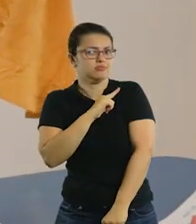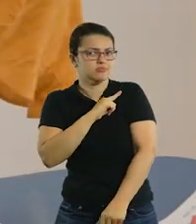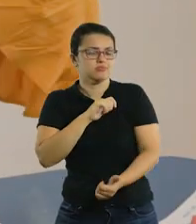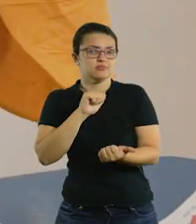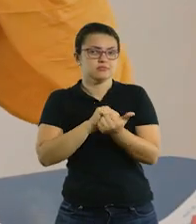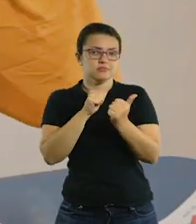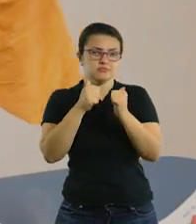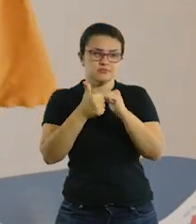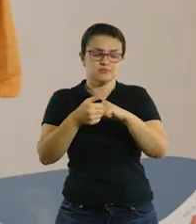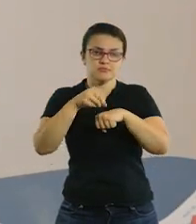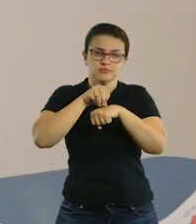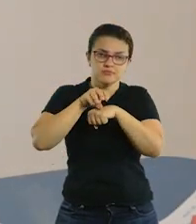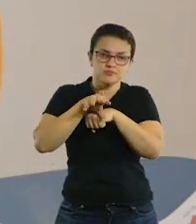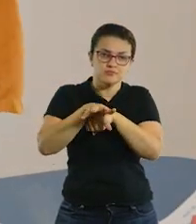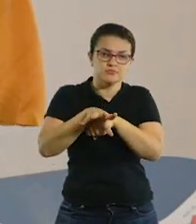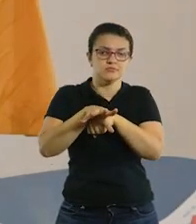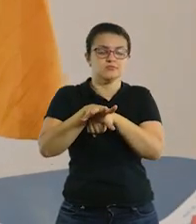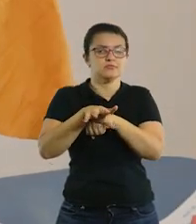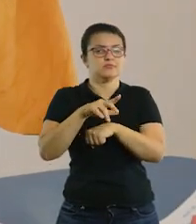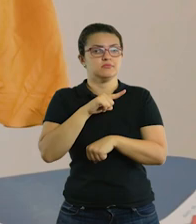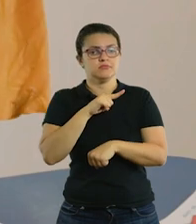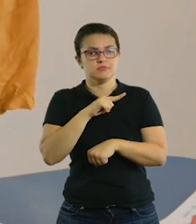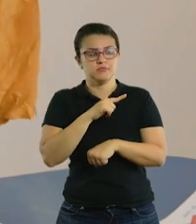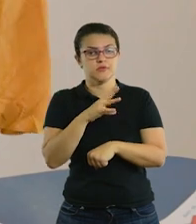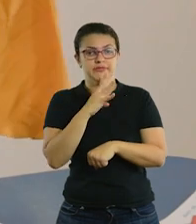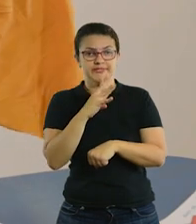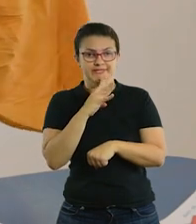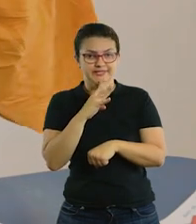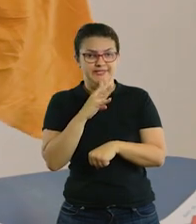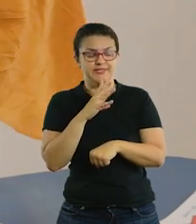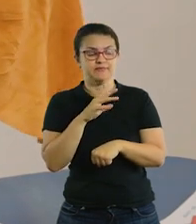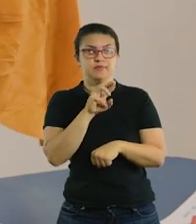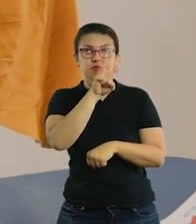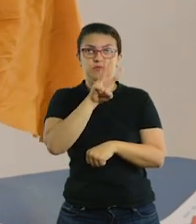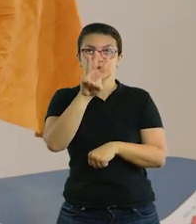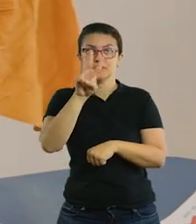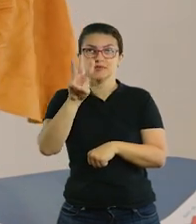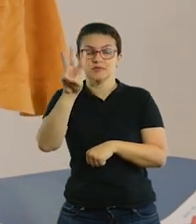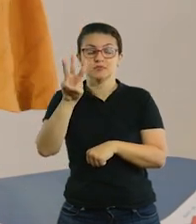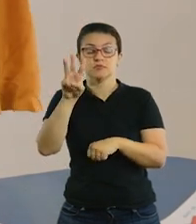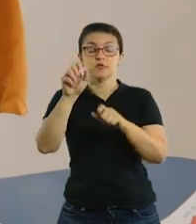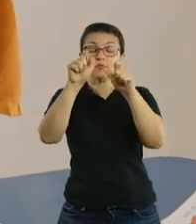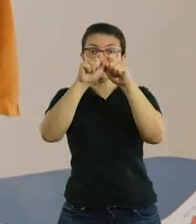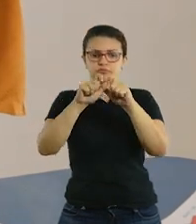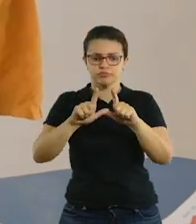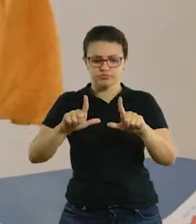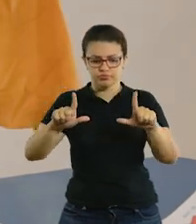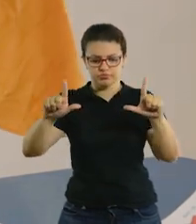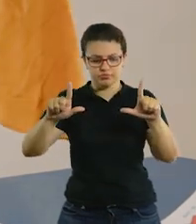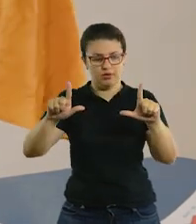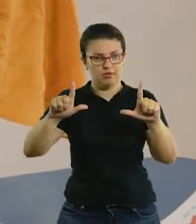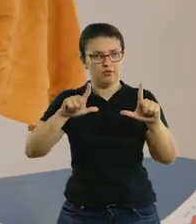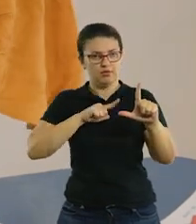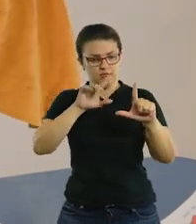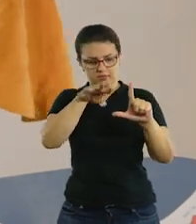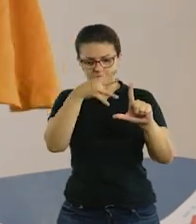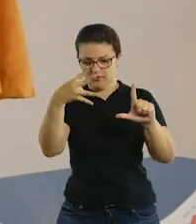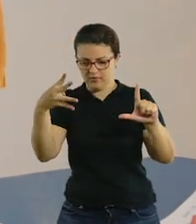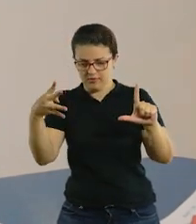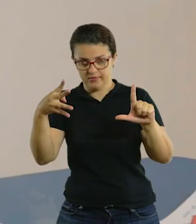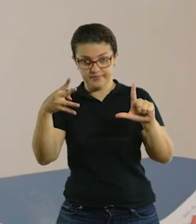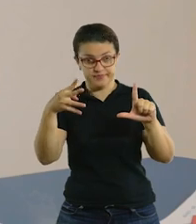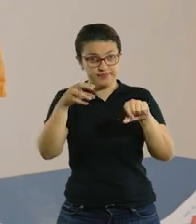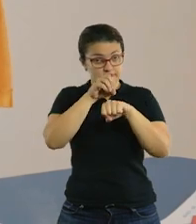adaptações sugeridas nesse contexto aqui que vocês conhecem. O nosso link Lição de Casa, quando a gente abre, ele tem esse formato.